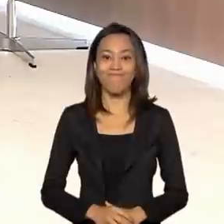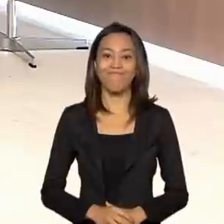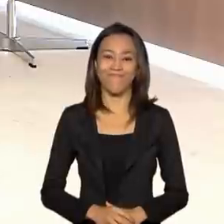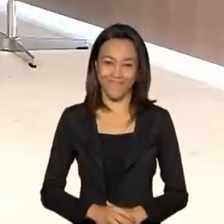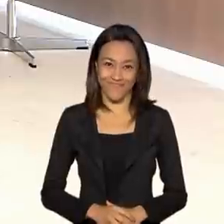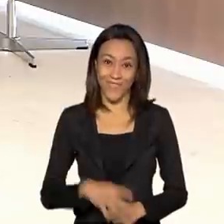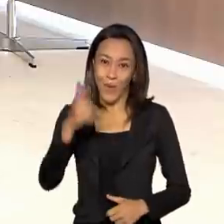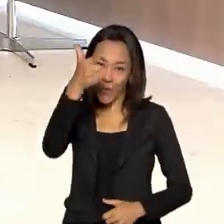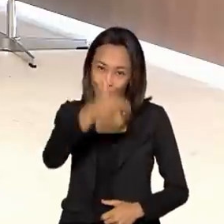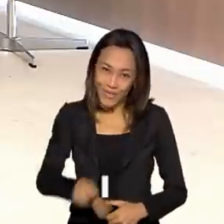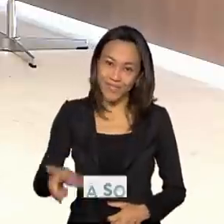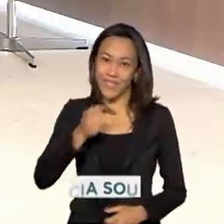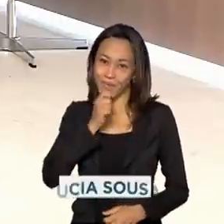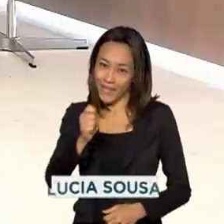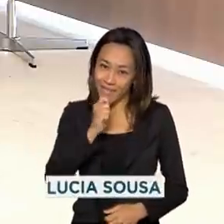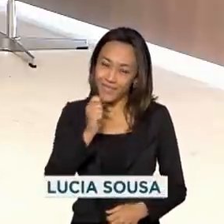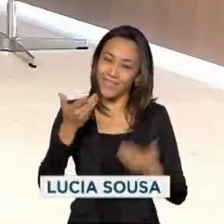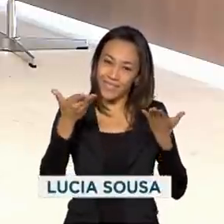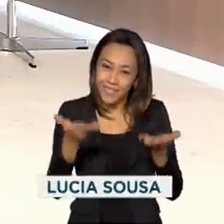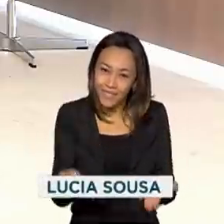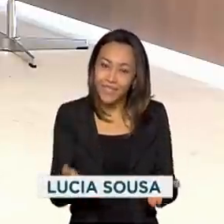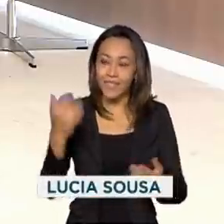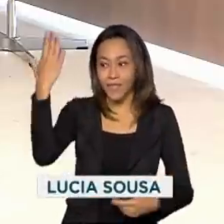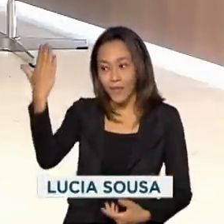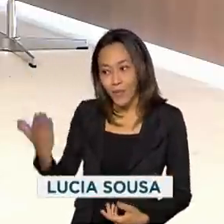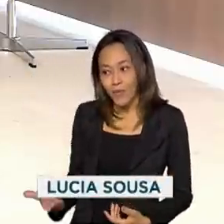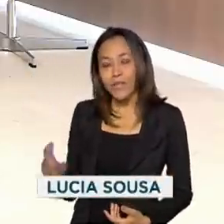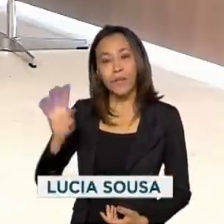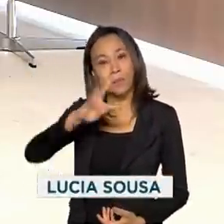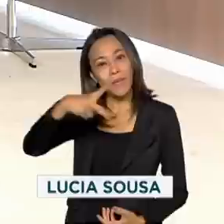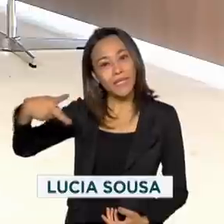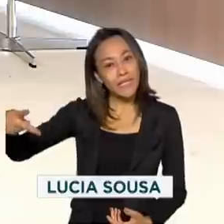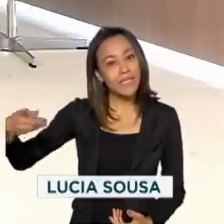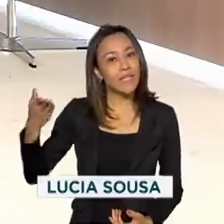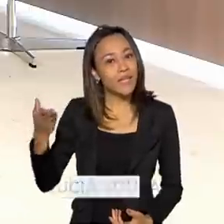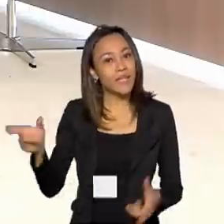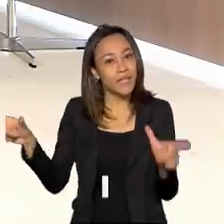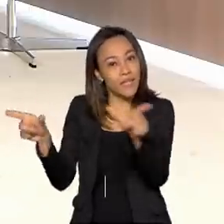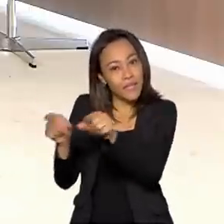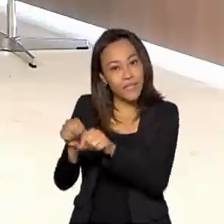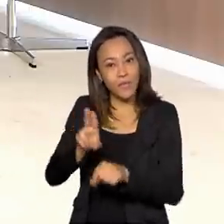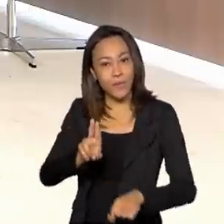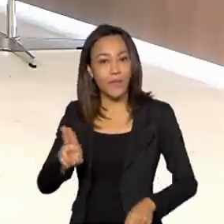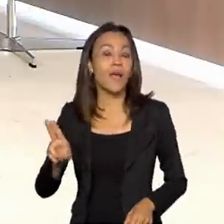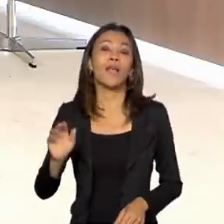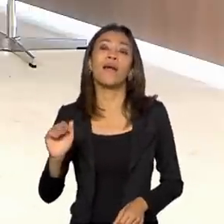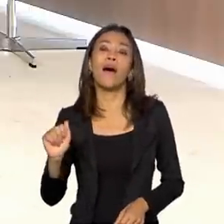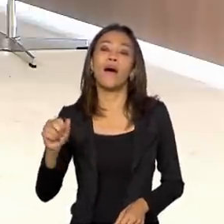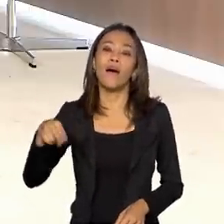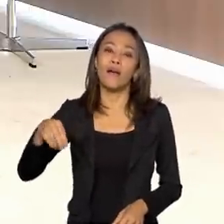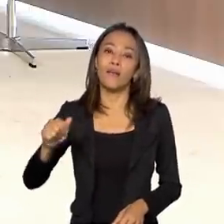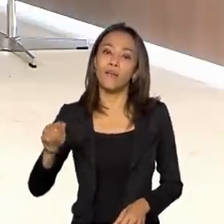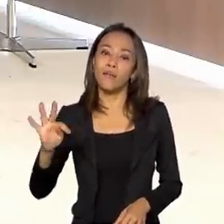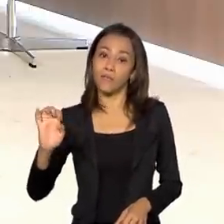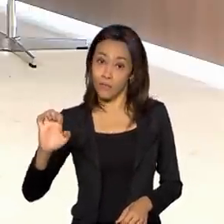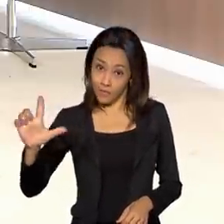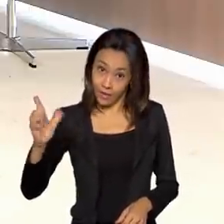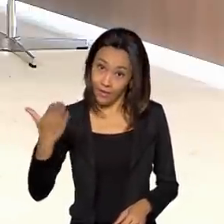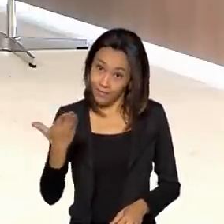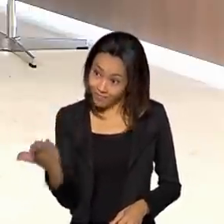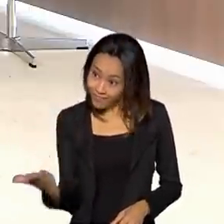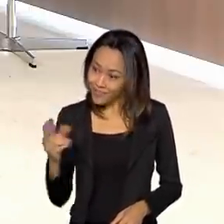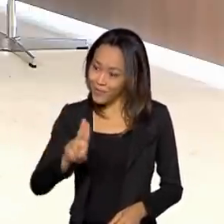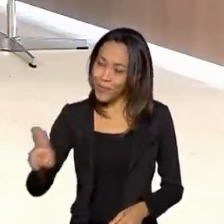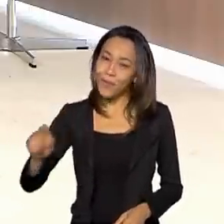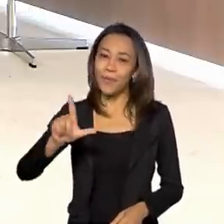De volta com o Brasil em Pauta, o convidado é o presidente da Agência Nacional de Telecomunicações, Anatel, Leonardo